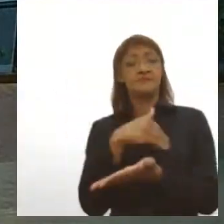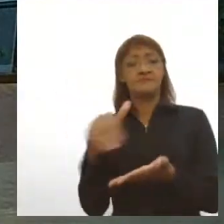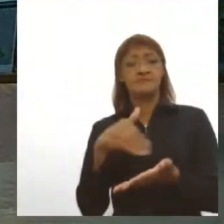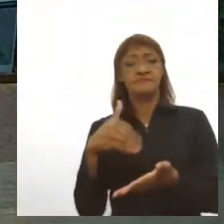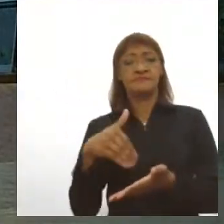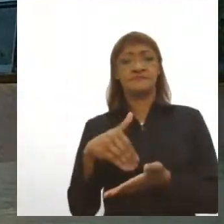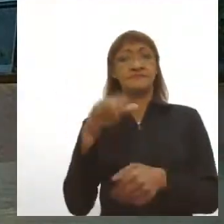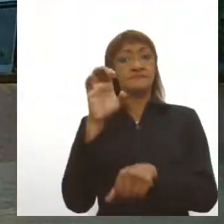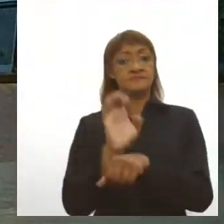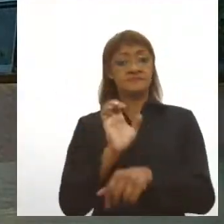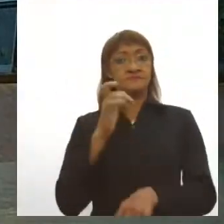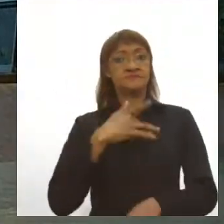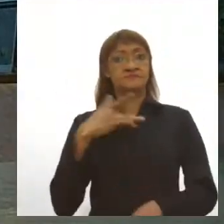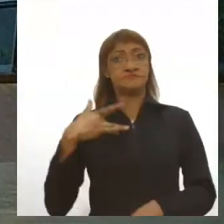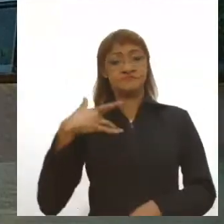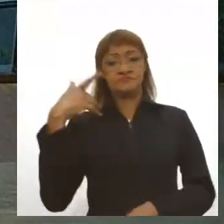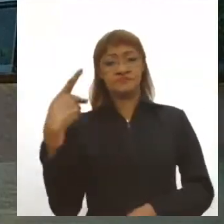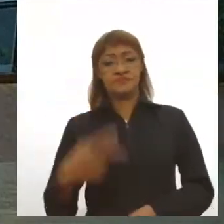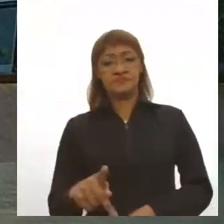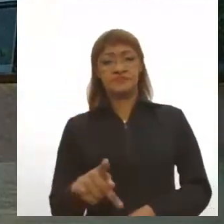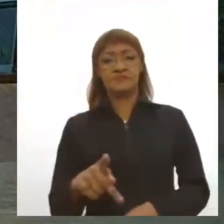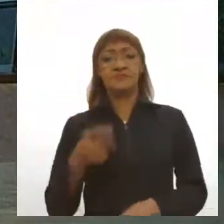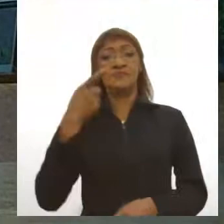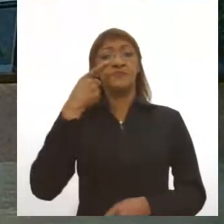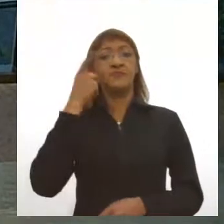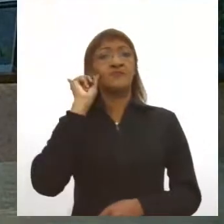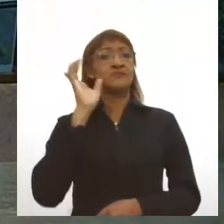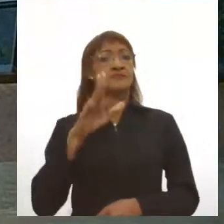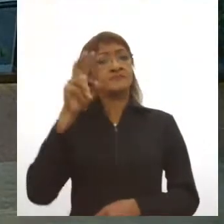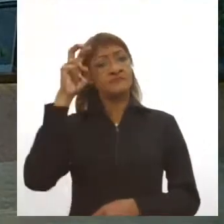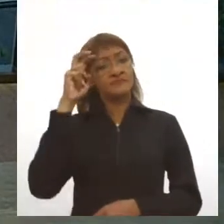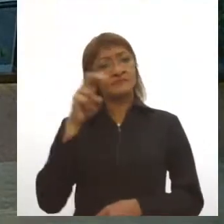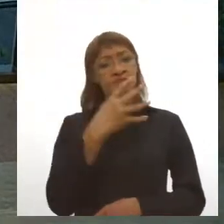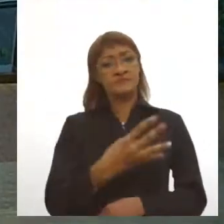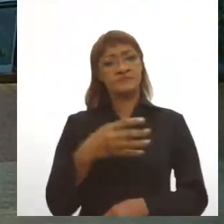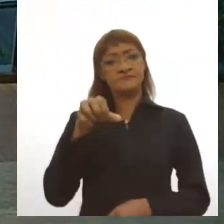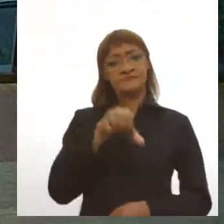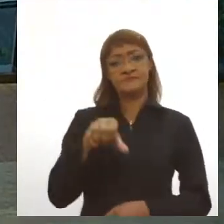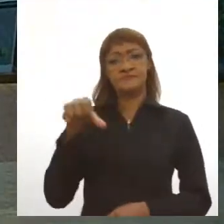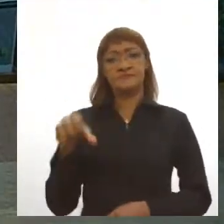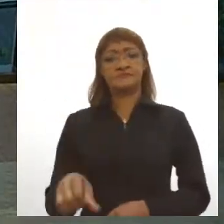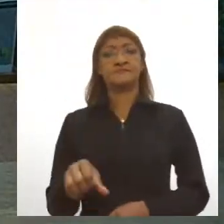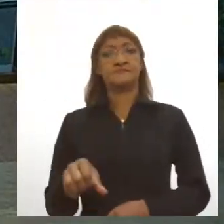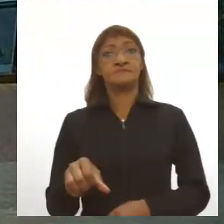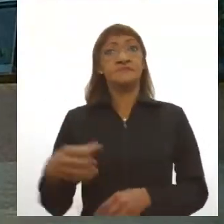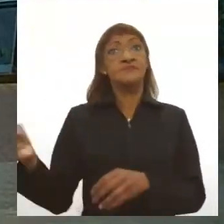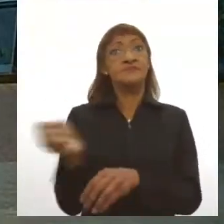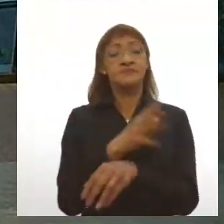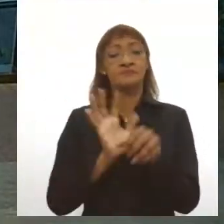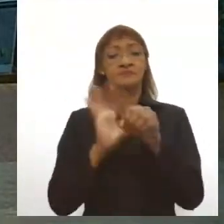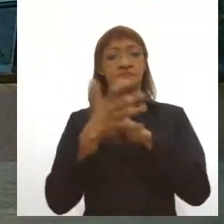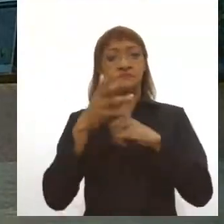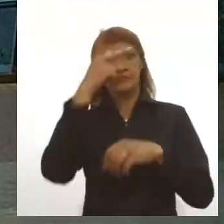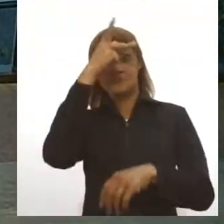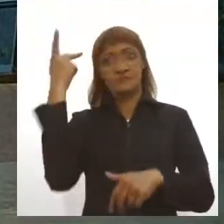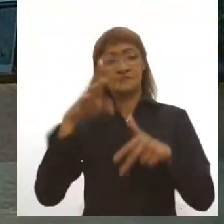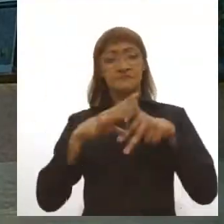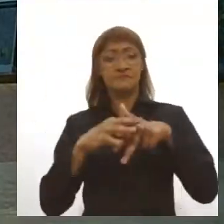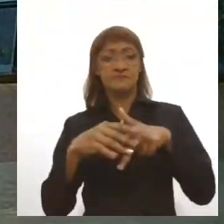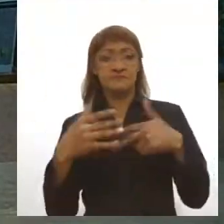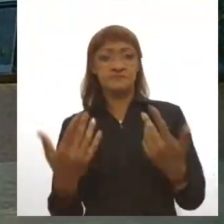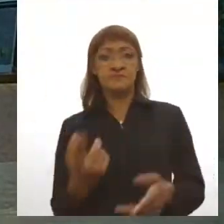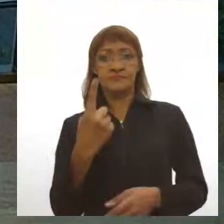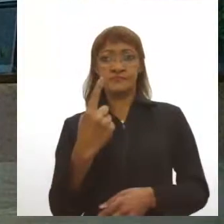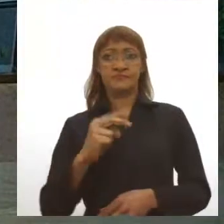Estado da Saúde, o Estado registrou ontem, quinta-feira, 499 novos casos da doença e mais um